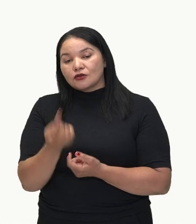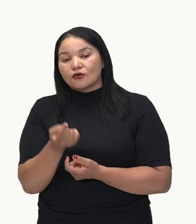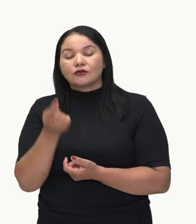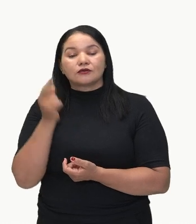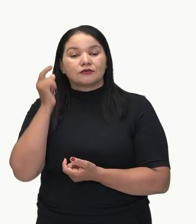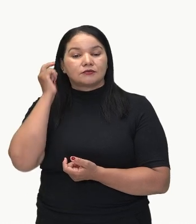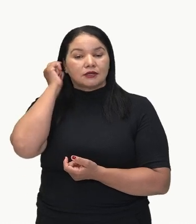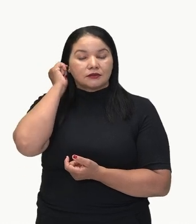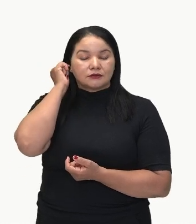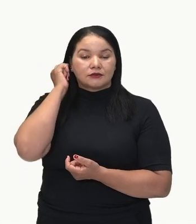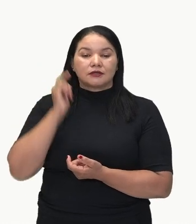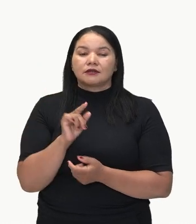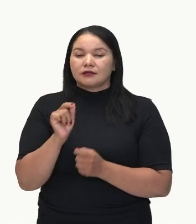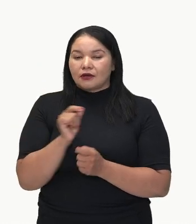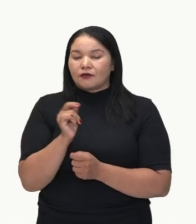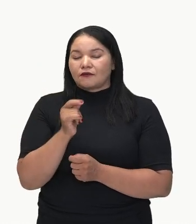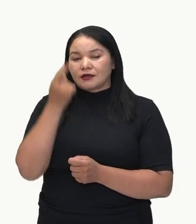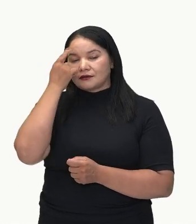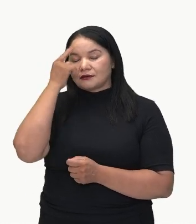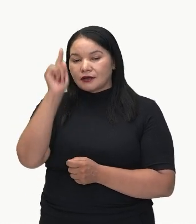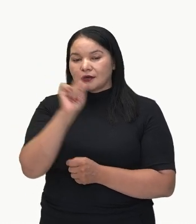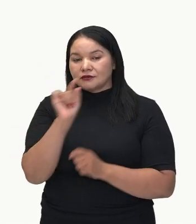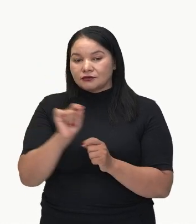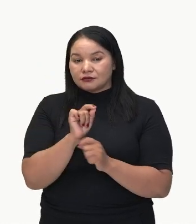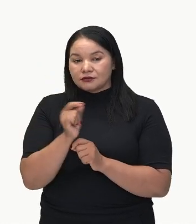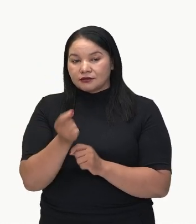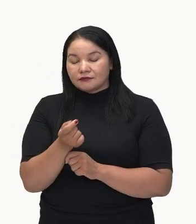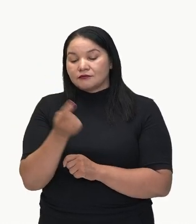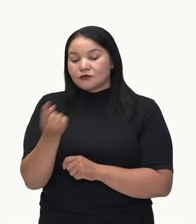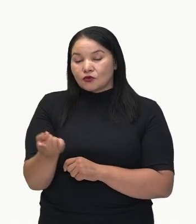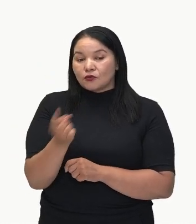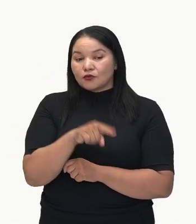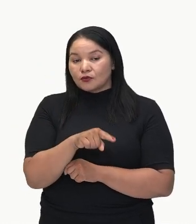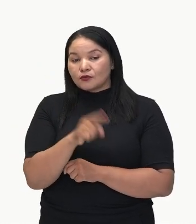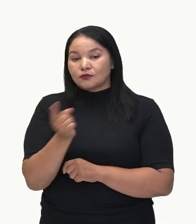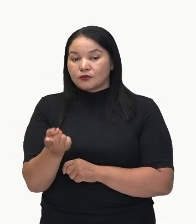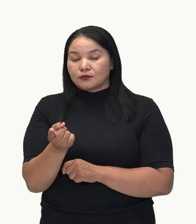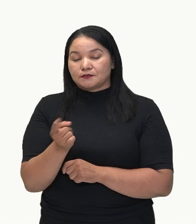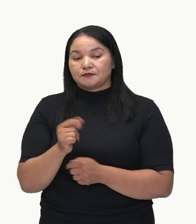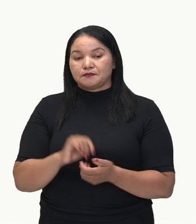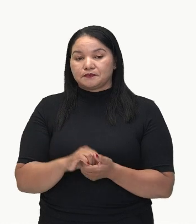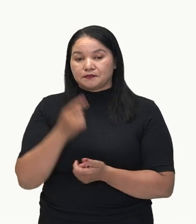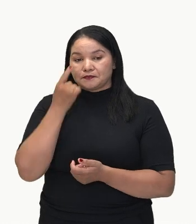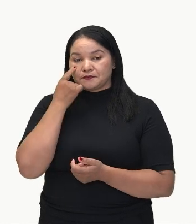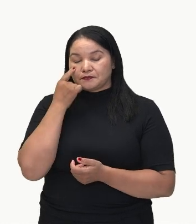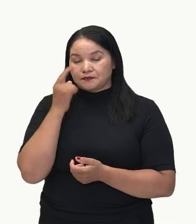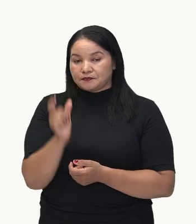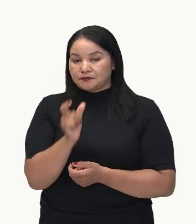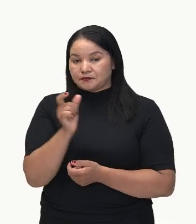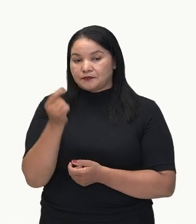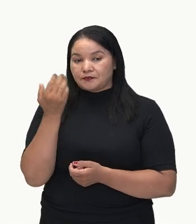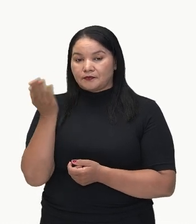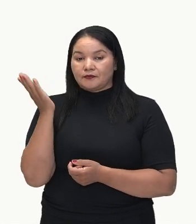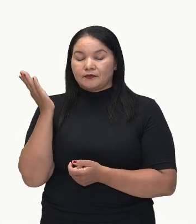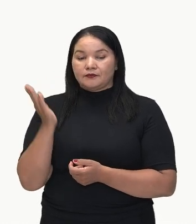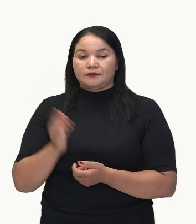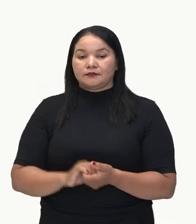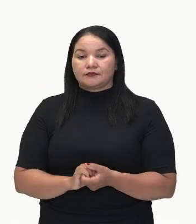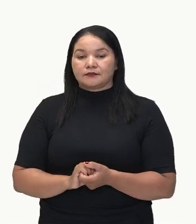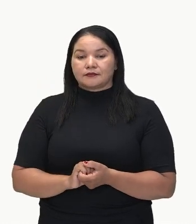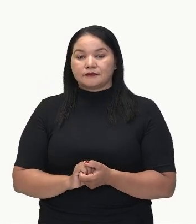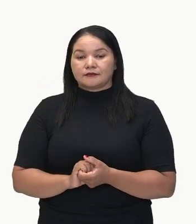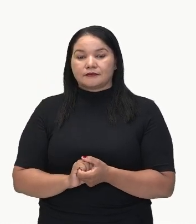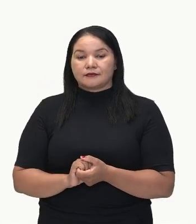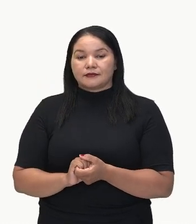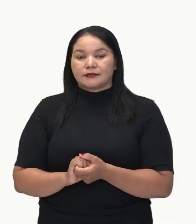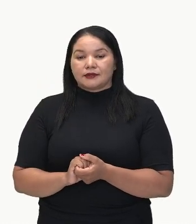trazer essa ideia. Essa ideia de alternância. Ora, pega na bochecha, ora na orelha, chorando mais